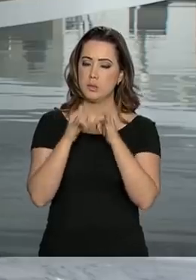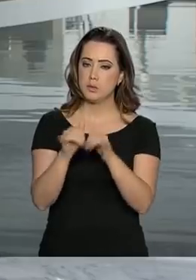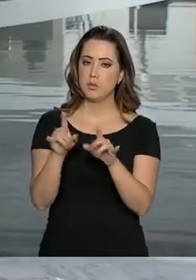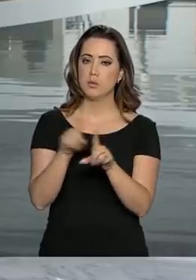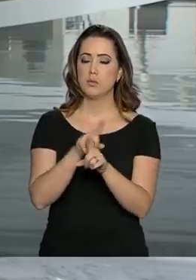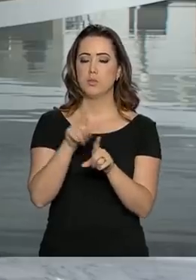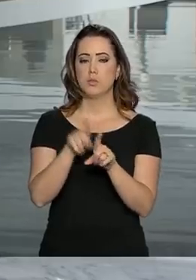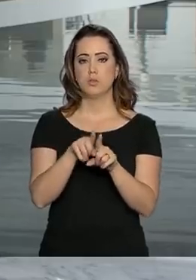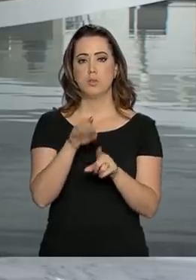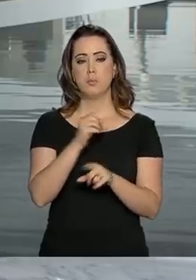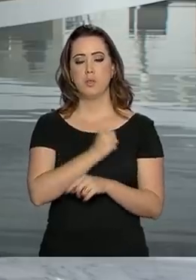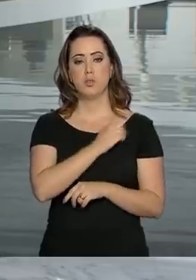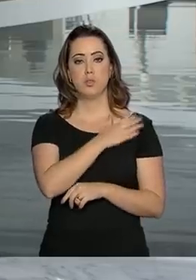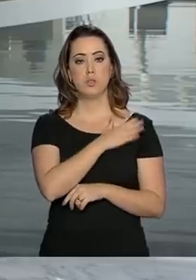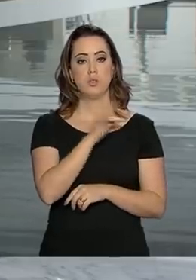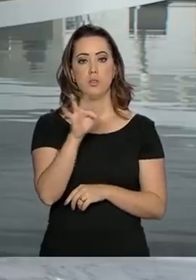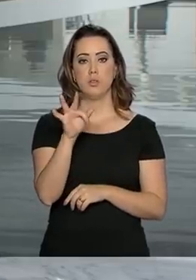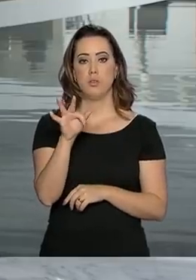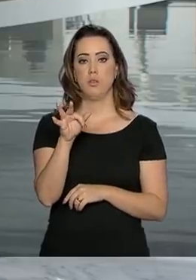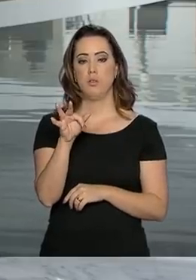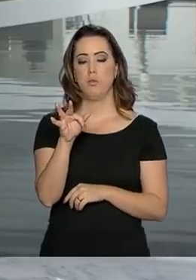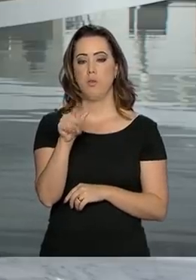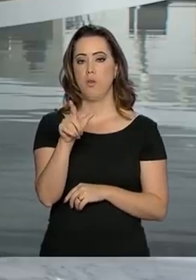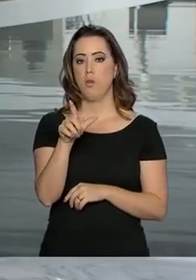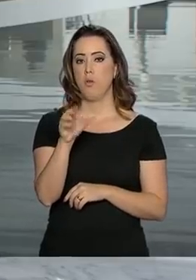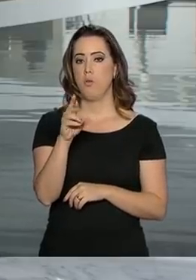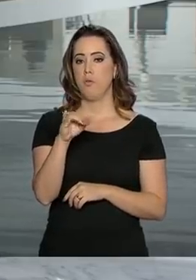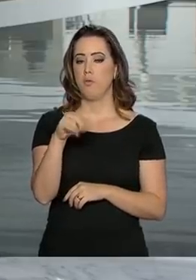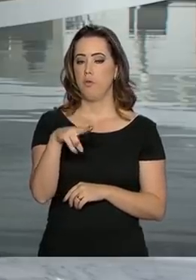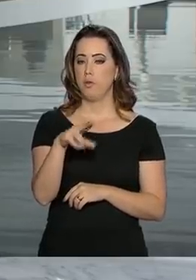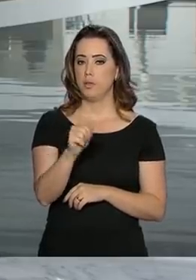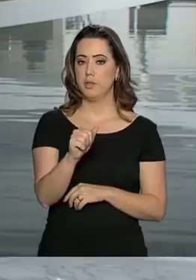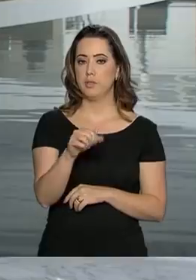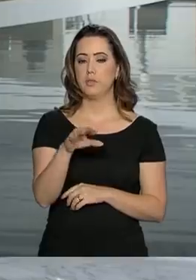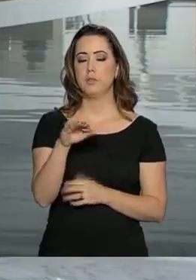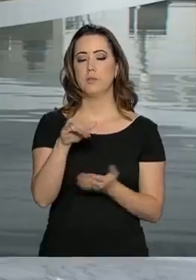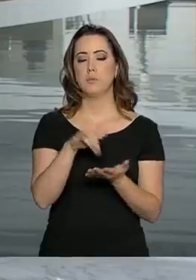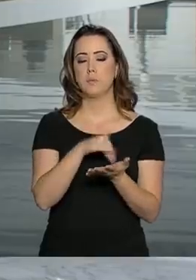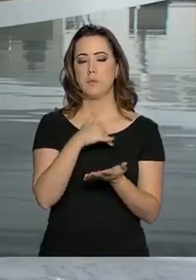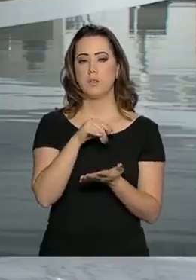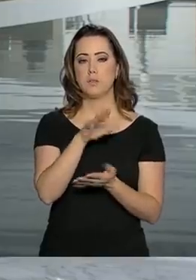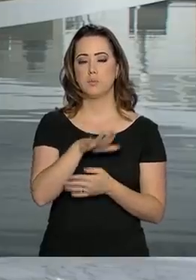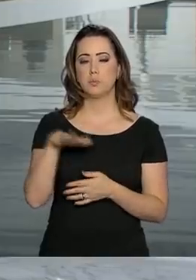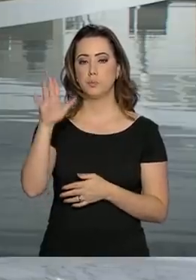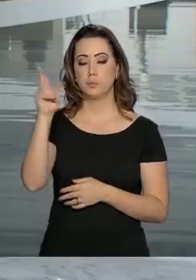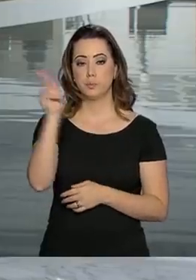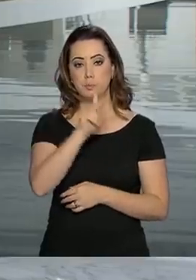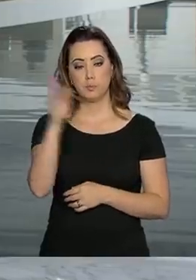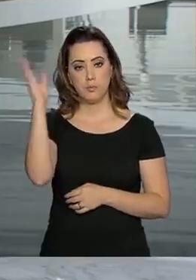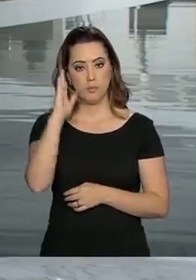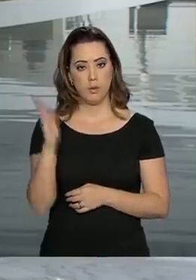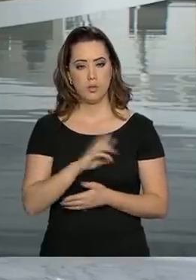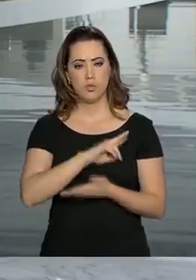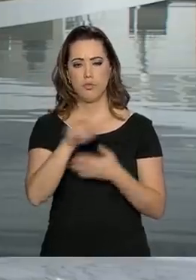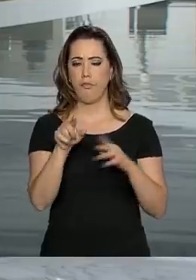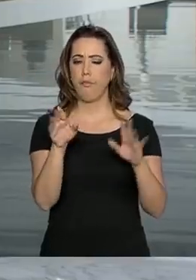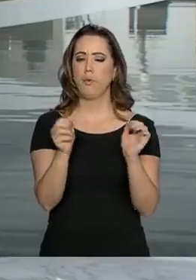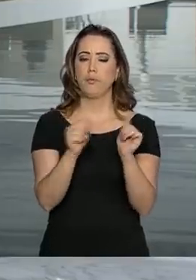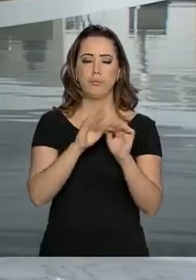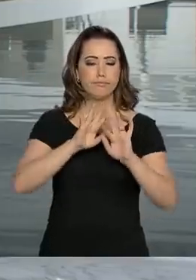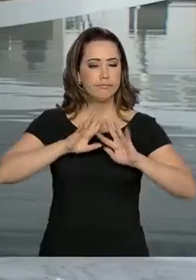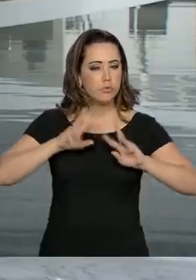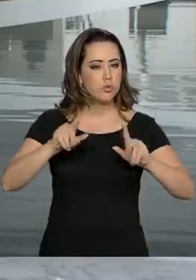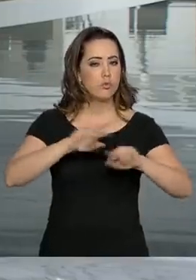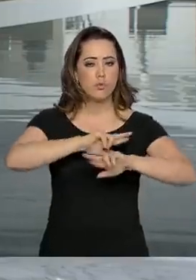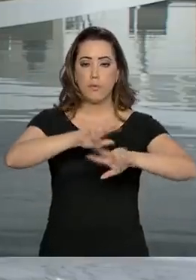general Floriano Peixoto, da Secretaria Geral da Presidência da República, Gustavo Canuto, do Desenvolvimento Regional e também o general